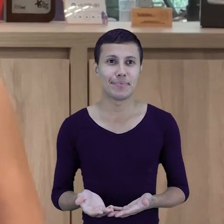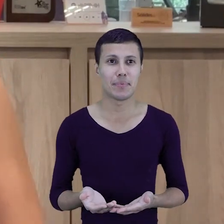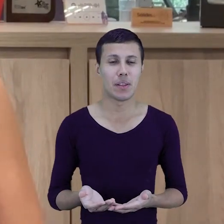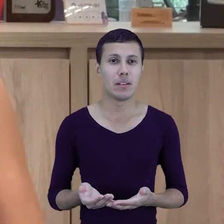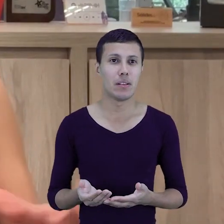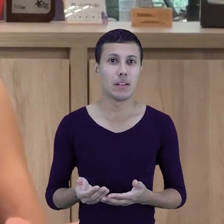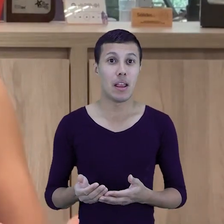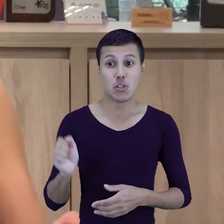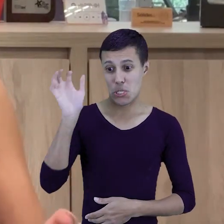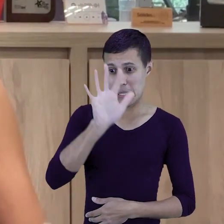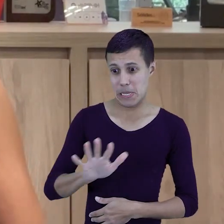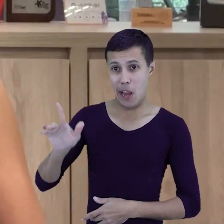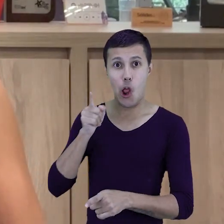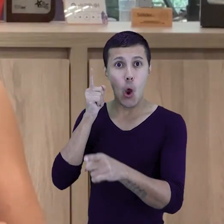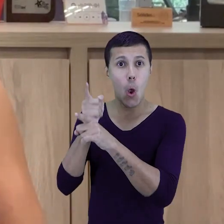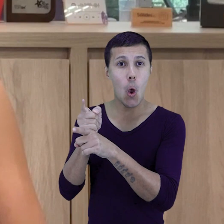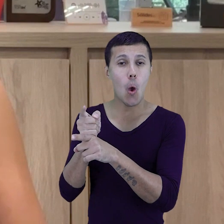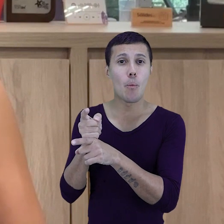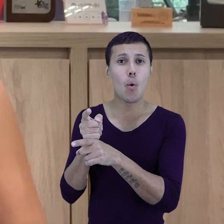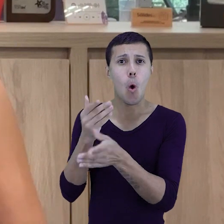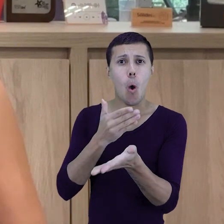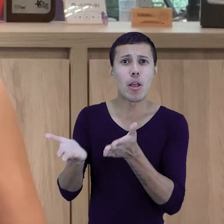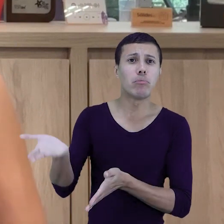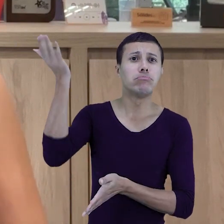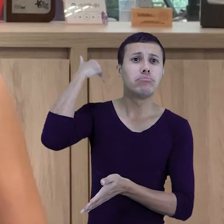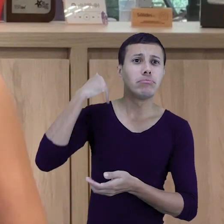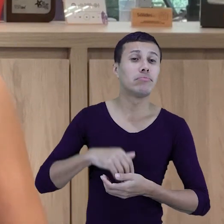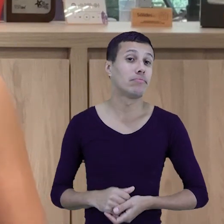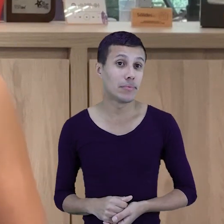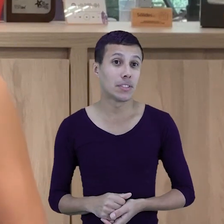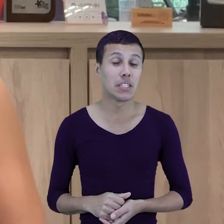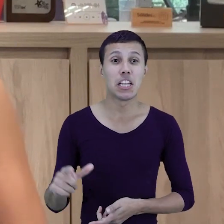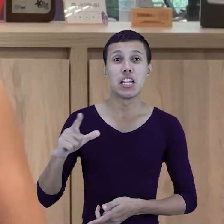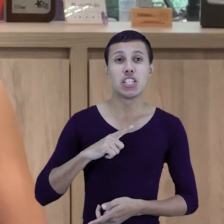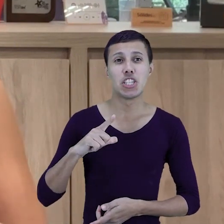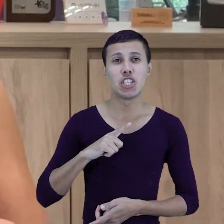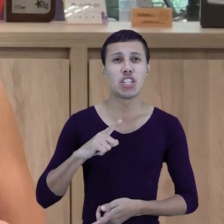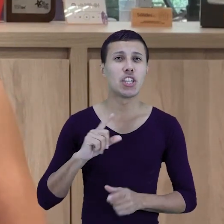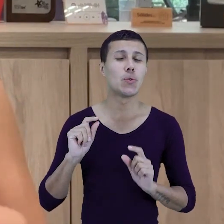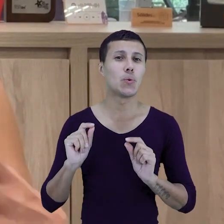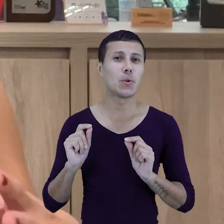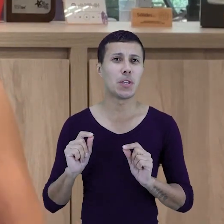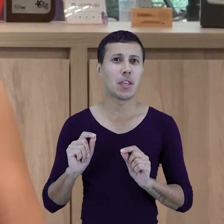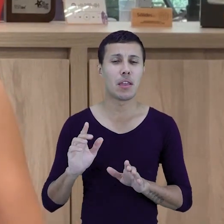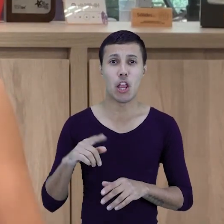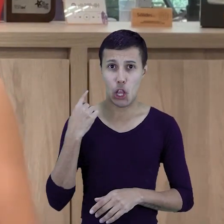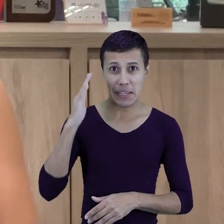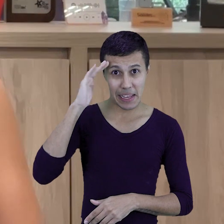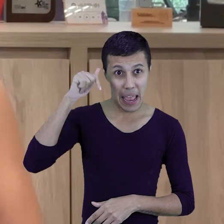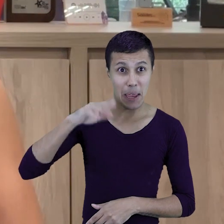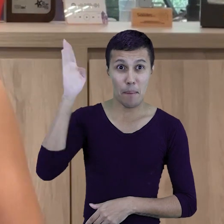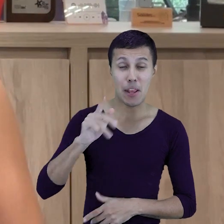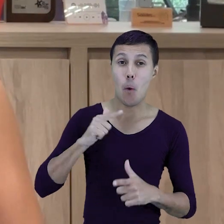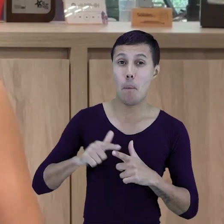Qual que o cenário que a gente encontrou quando a gente começou? A gente tinha... A gente entende que o Brasil,